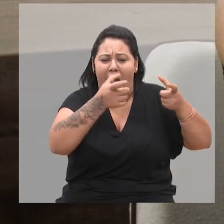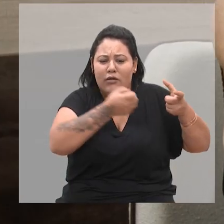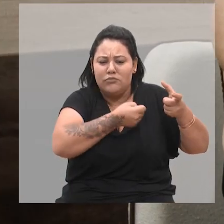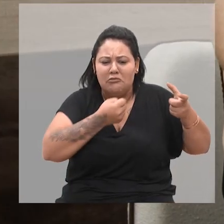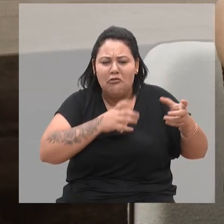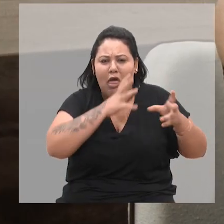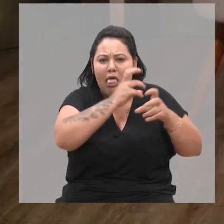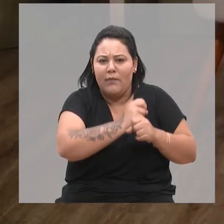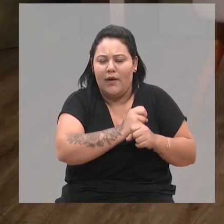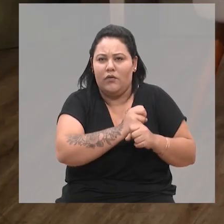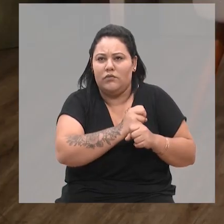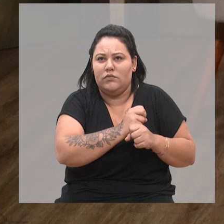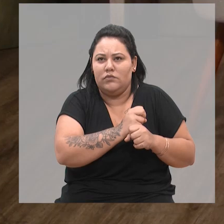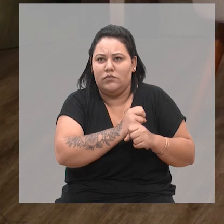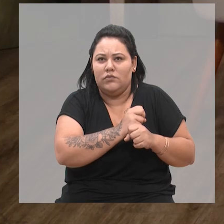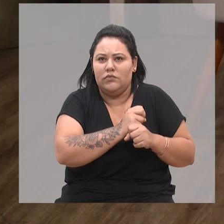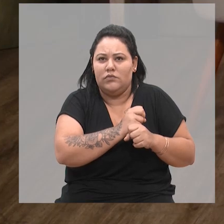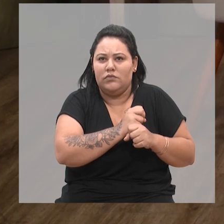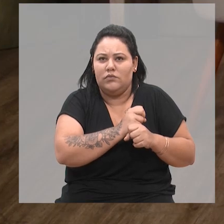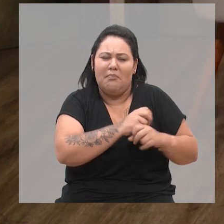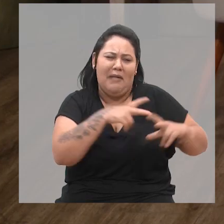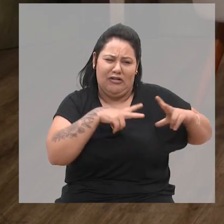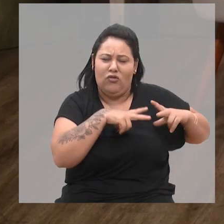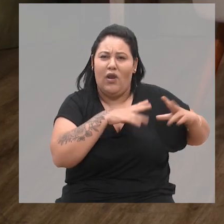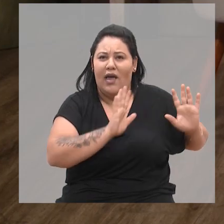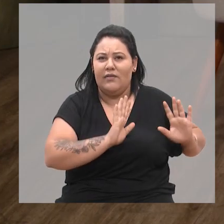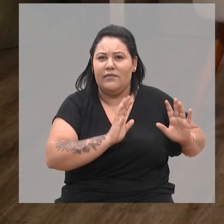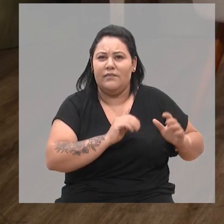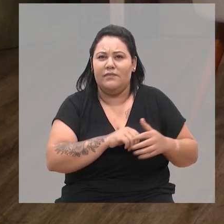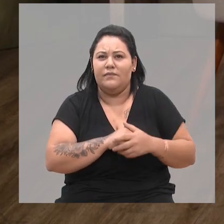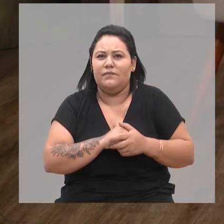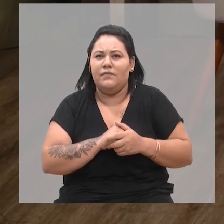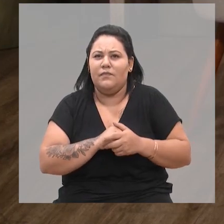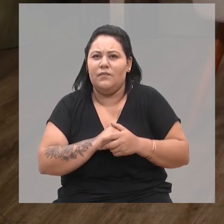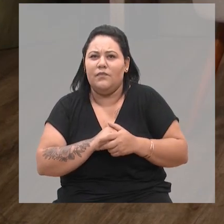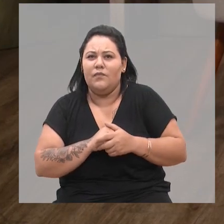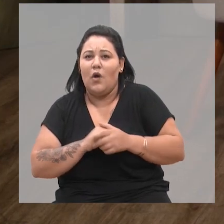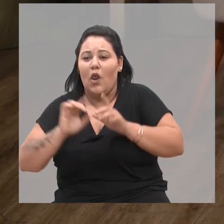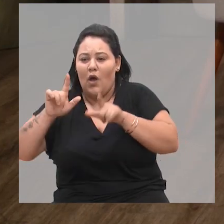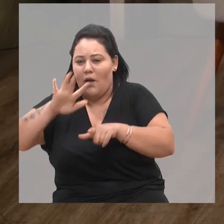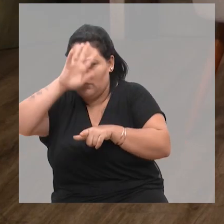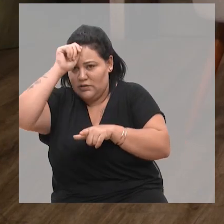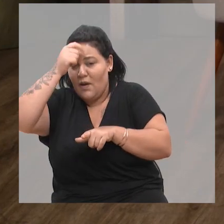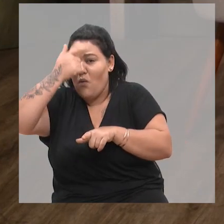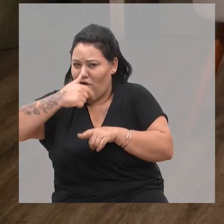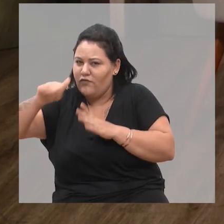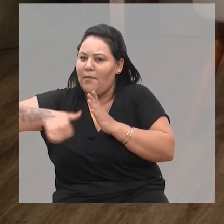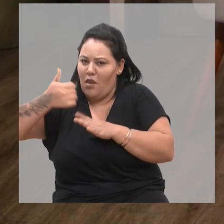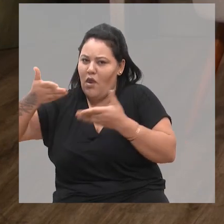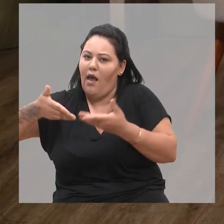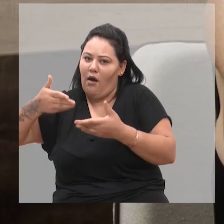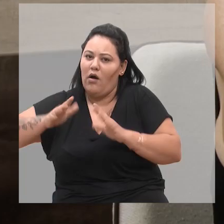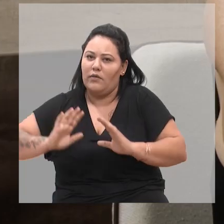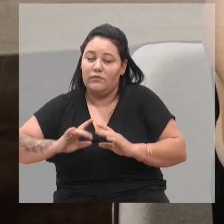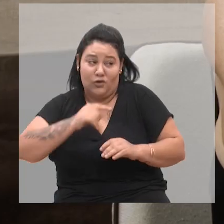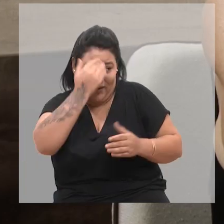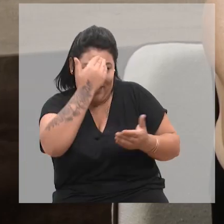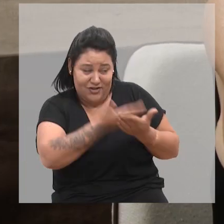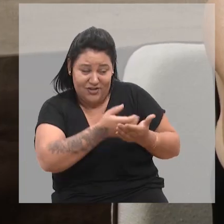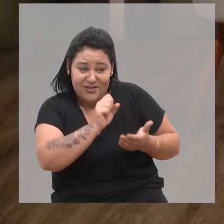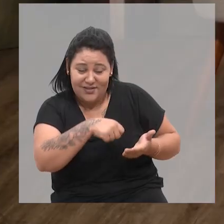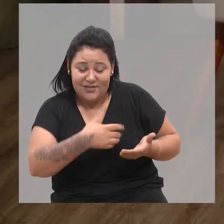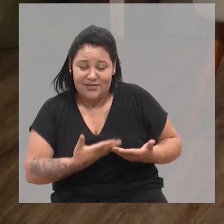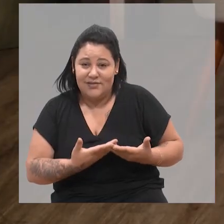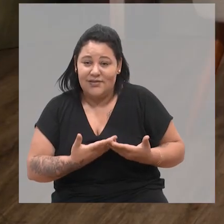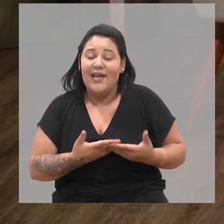informais, o canil municipal. Isso, não. Ah, o canil municipal, agora, acho que vai melhorar muito. A senhora acredita